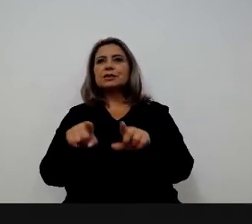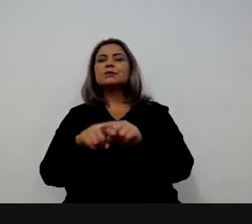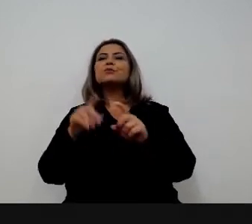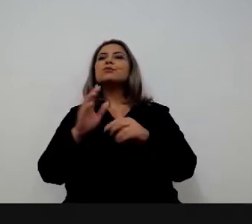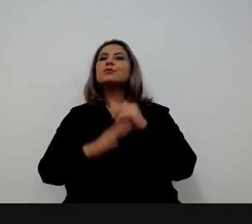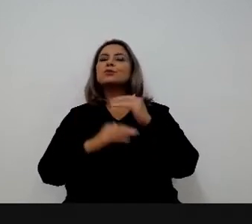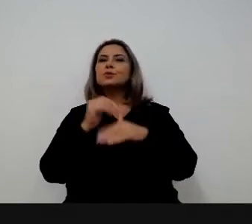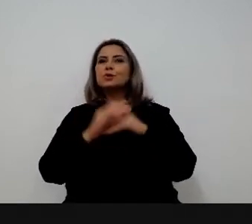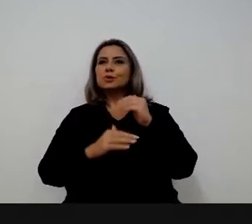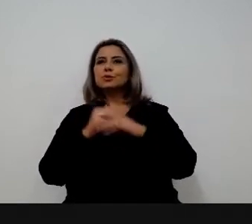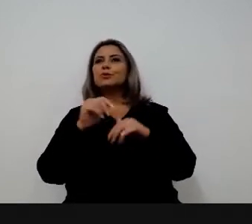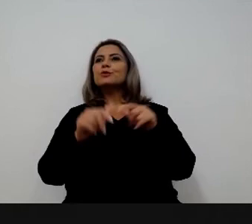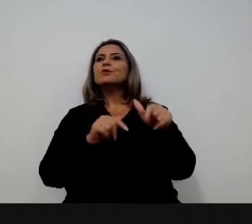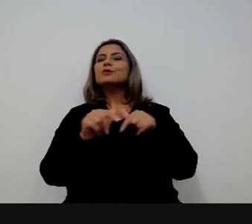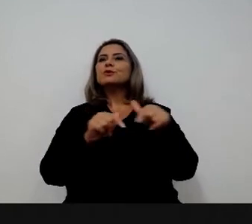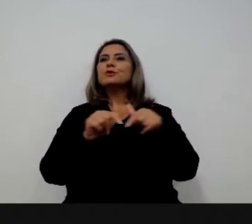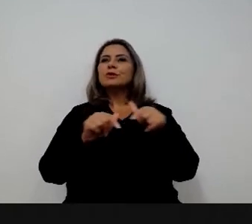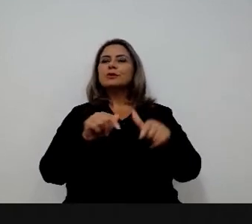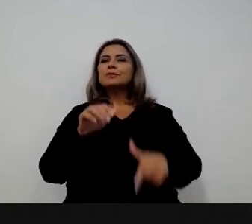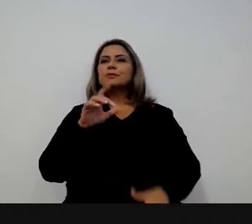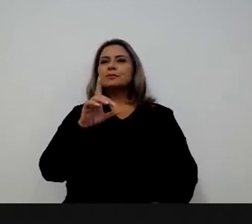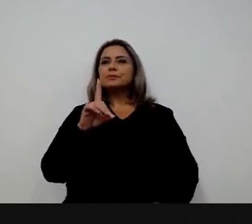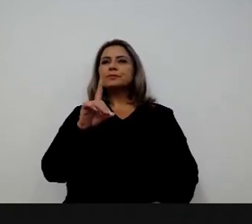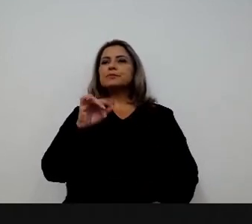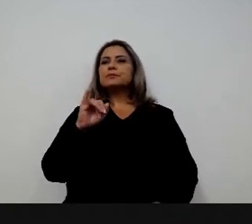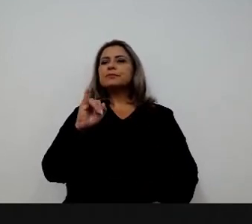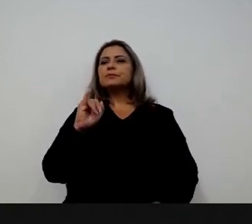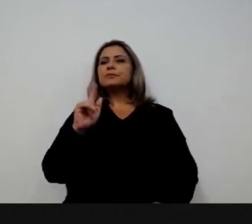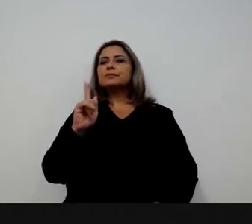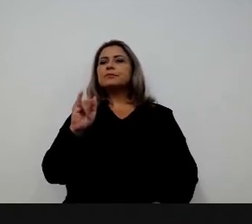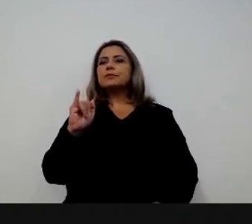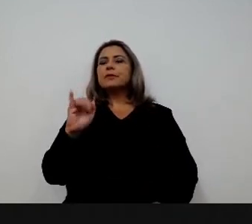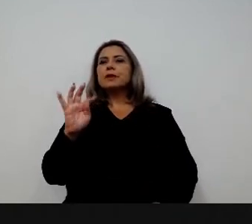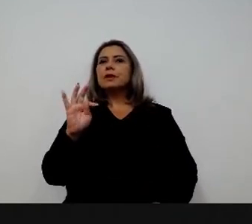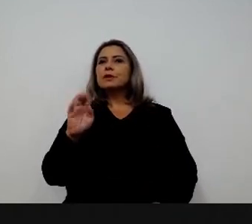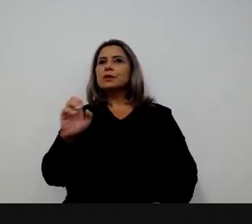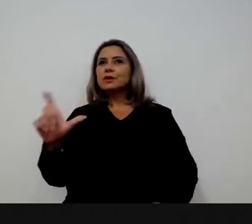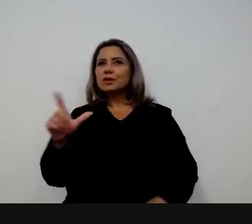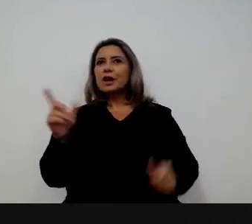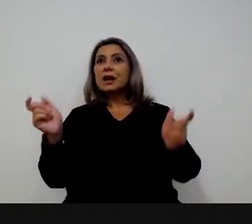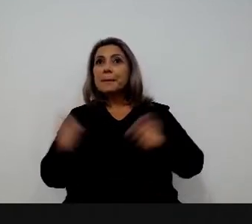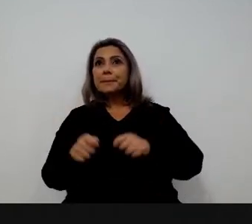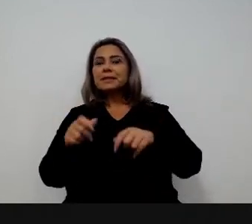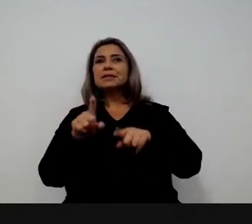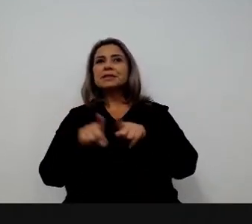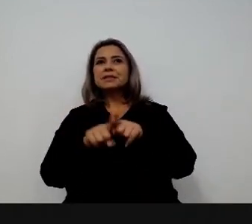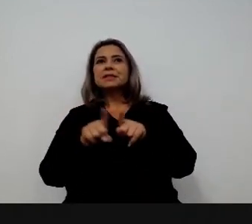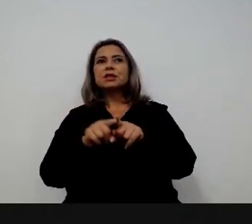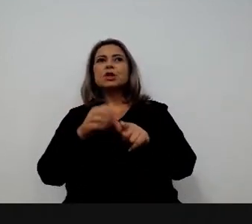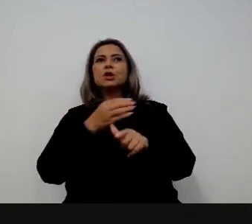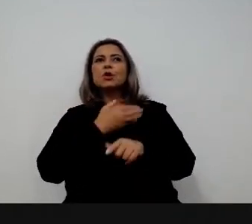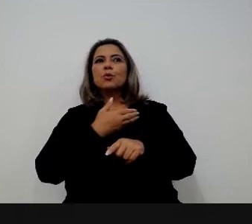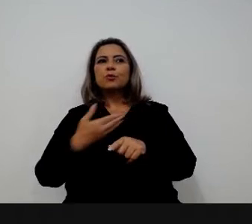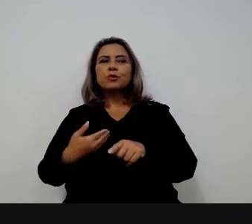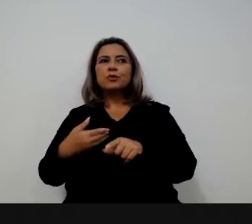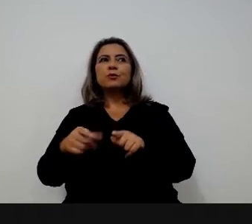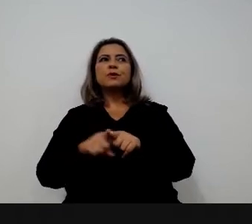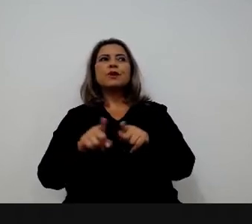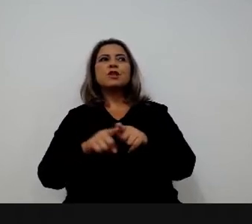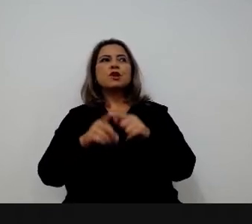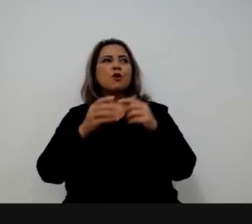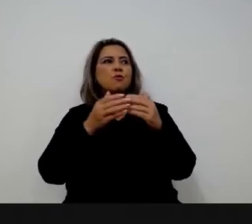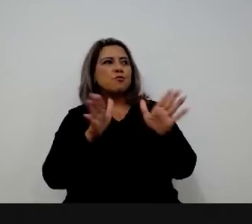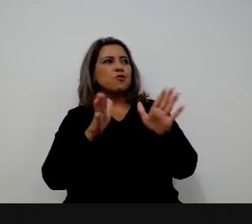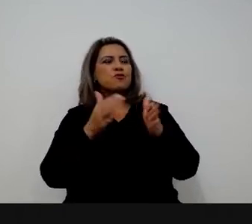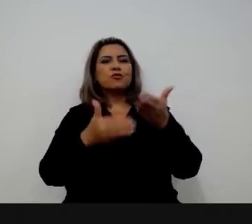nossas atividades também digitais. Isso aqui está dentro do nosso programa CapacitaGov também. Então, aquela plataforma que a gente estava falando, que a plataforma